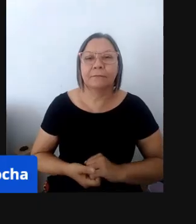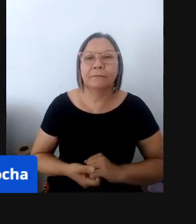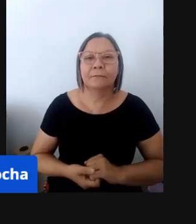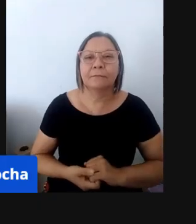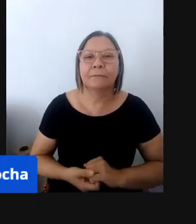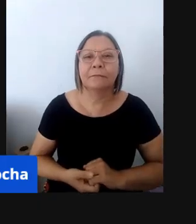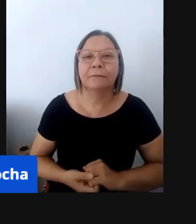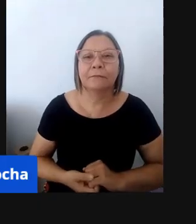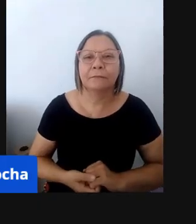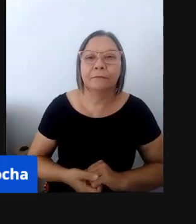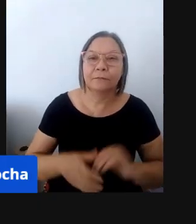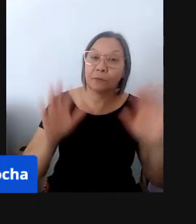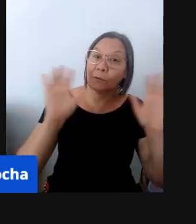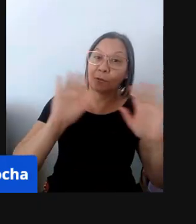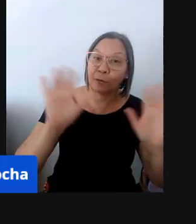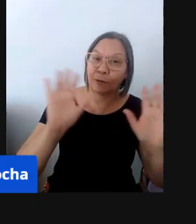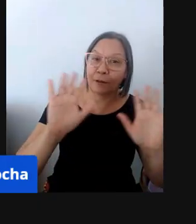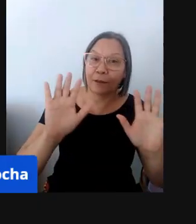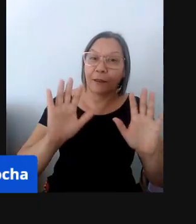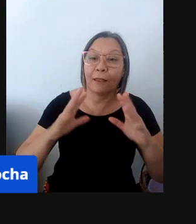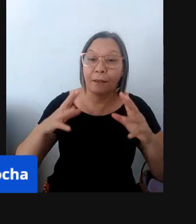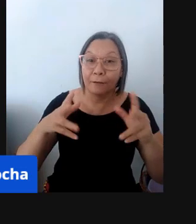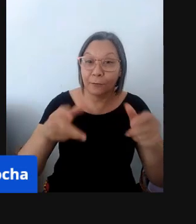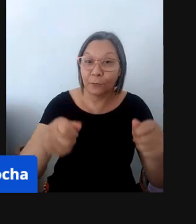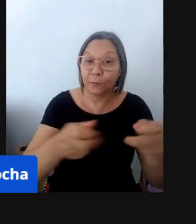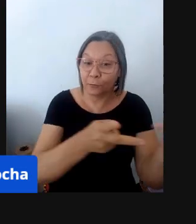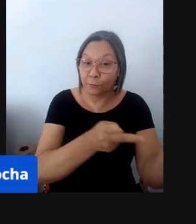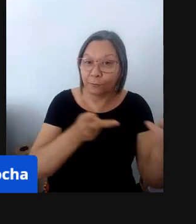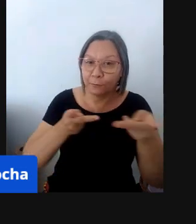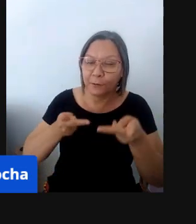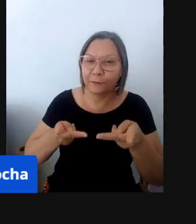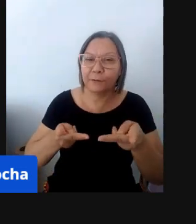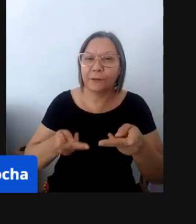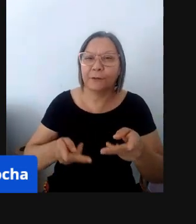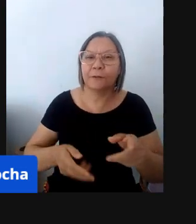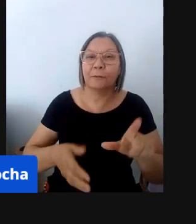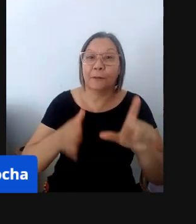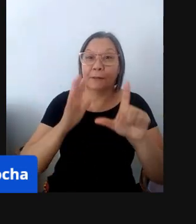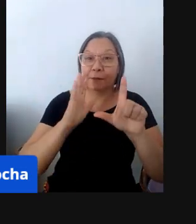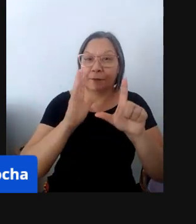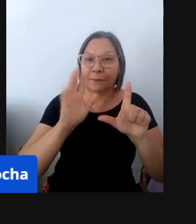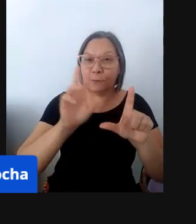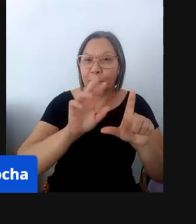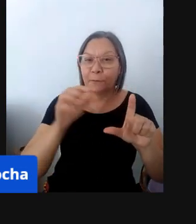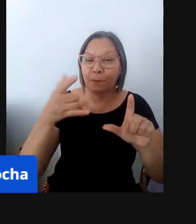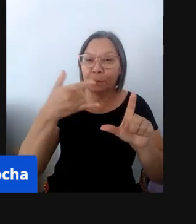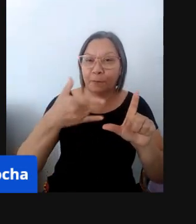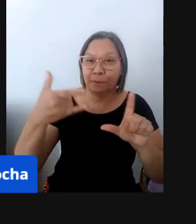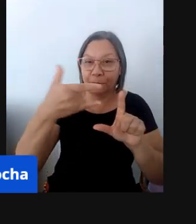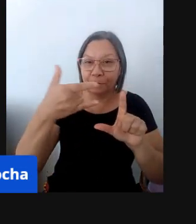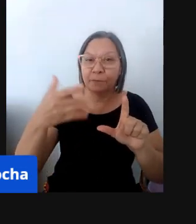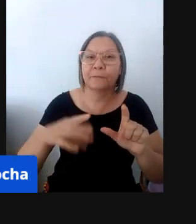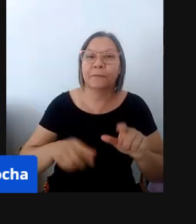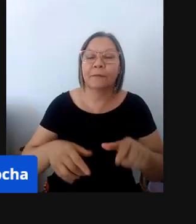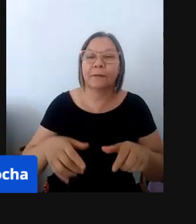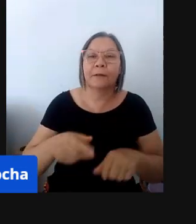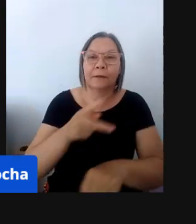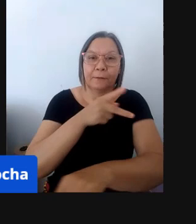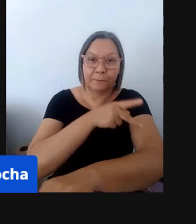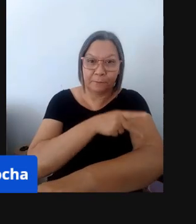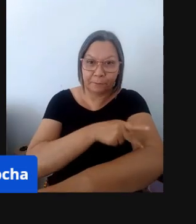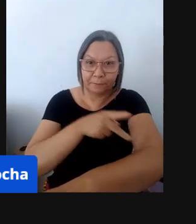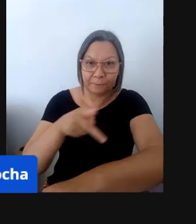Olá, sejam todos bem-vindos e bem-vindas a mais uma live do programa Reflexões Pedagógicas, Diálogo entre a Teoria e